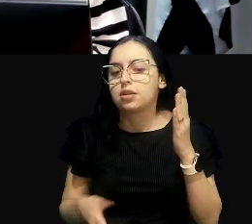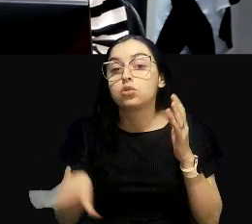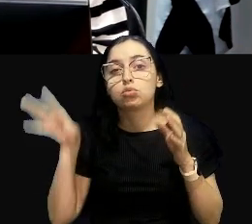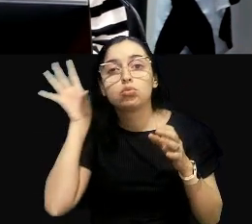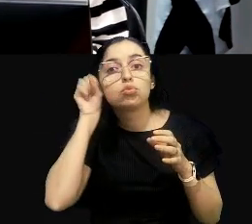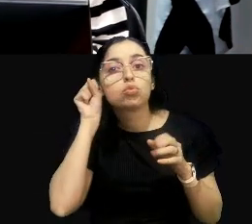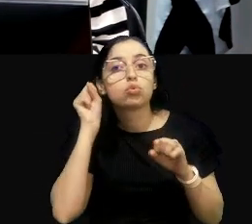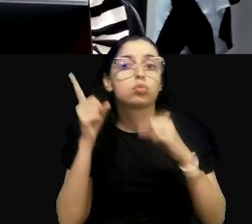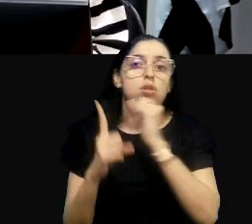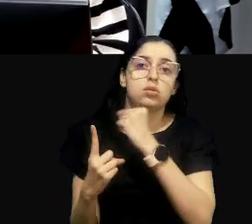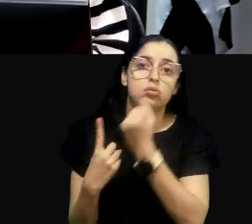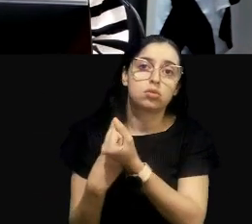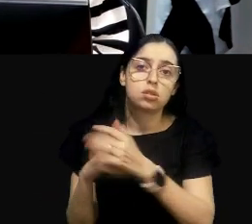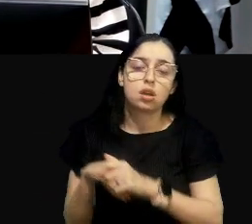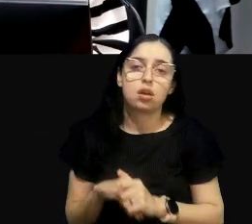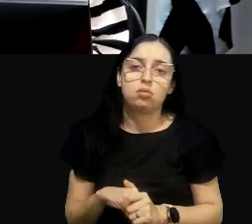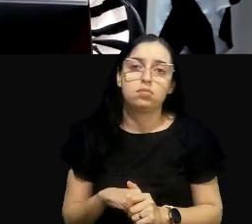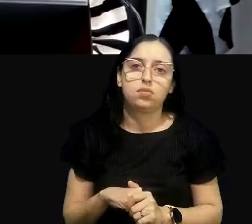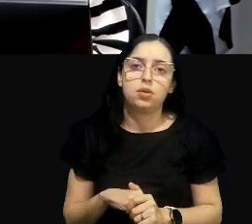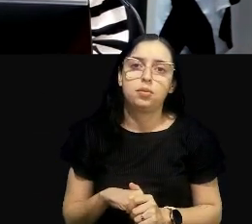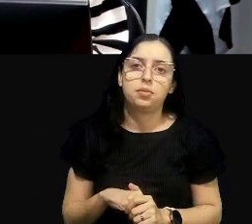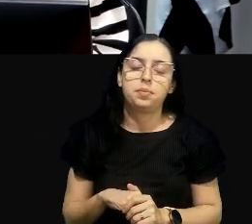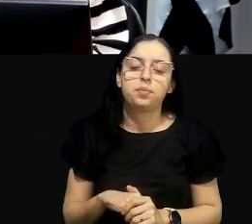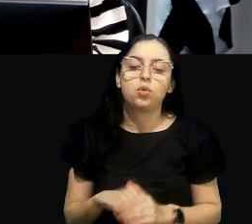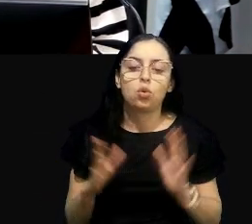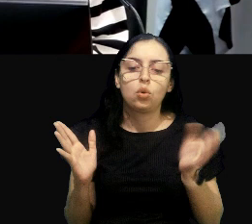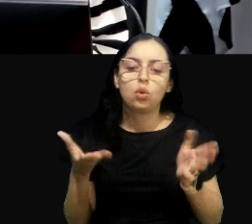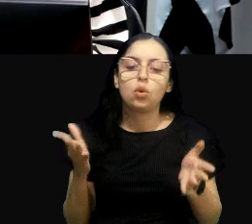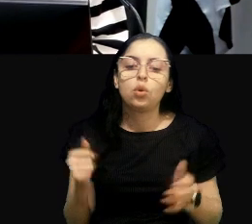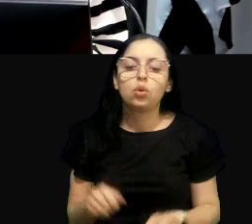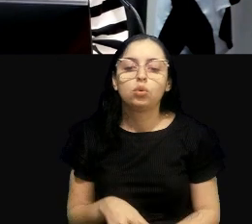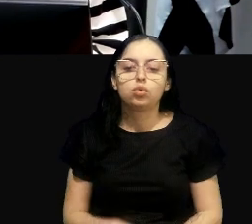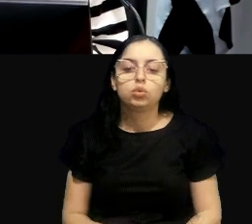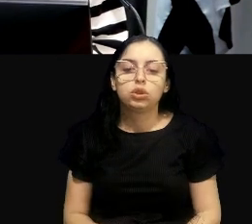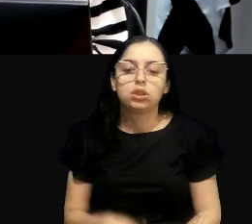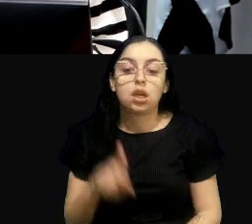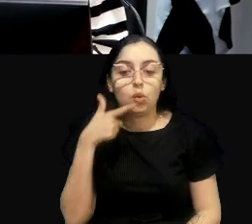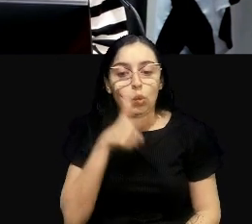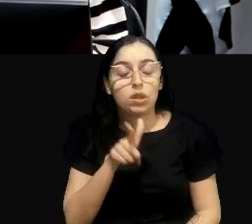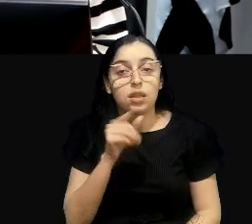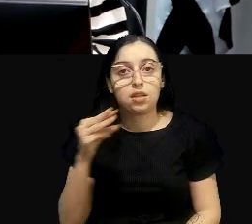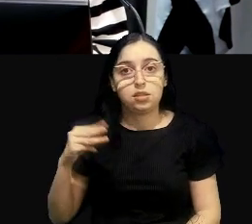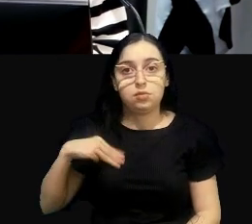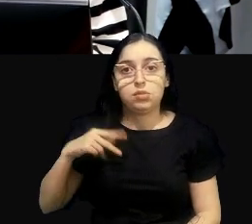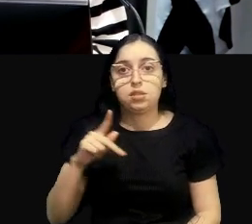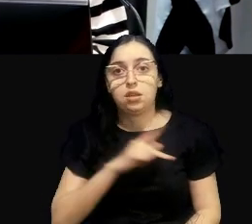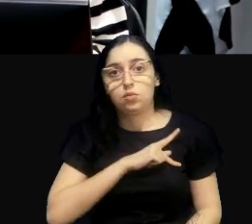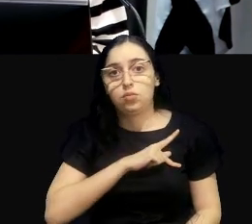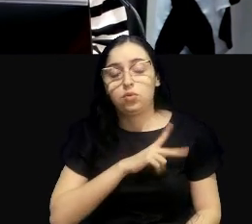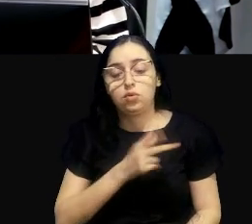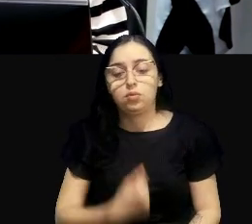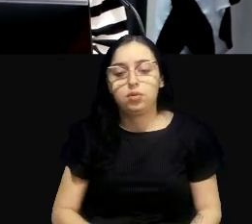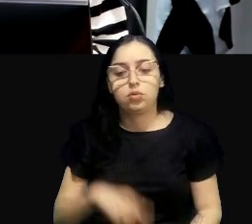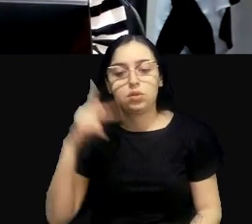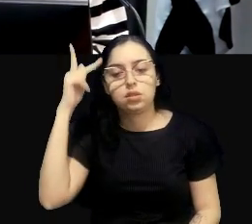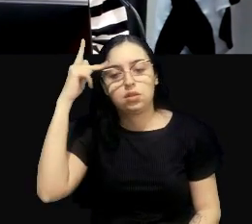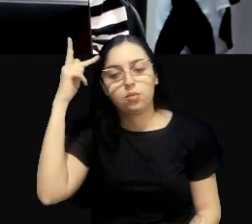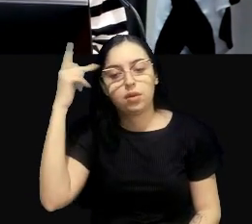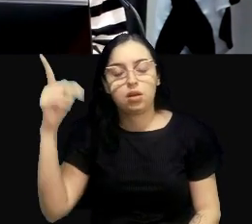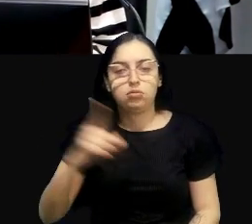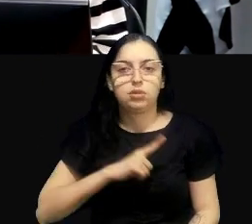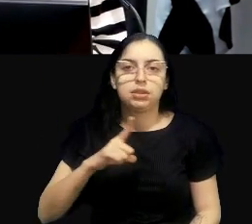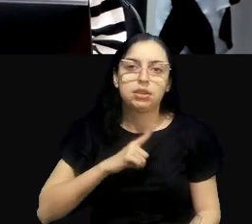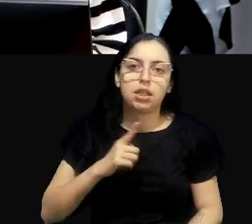social. E hoje ela já está sendo realizada, né? No Ministério Público de São Paulo, a gente tem